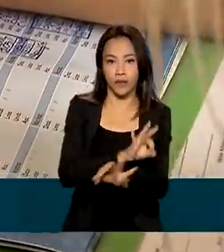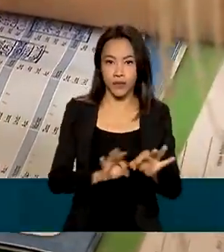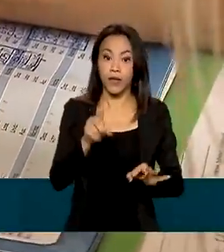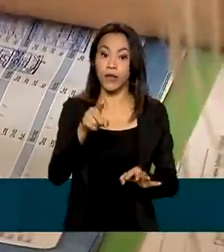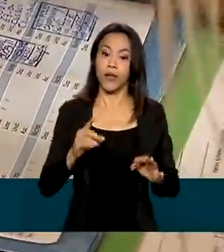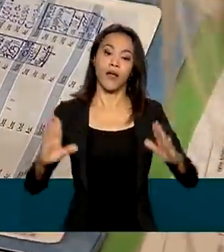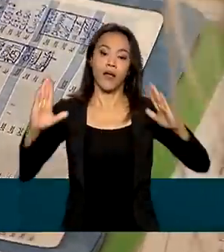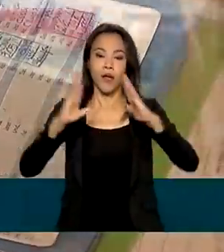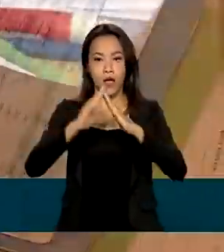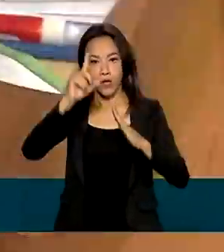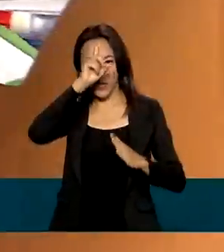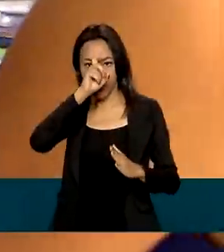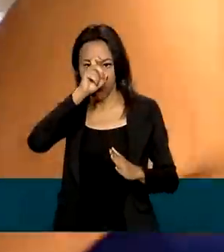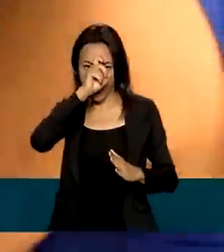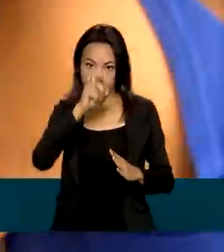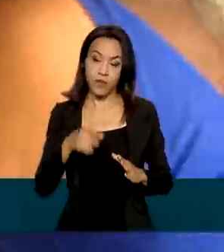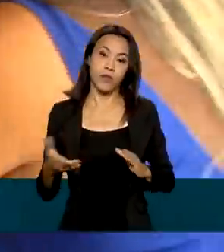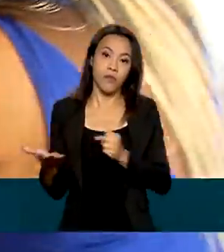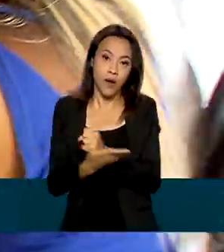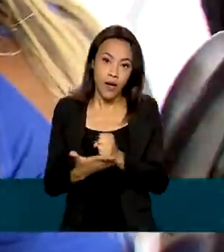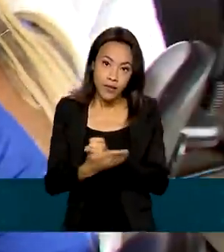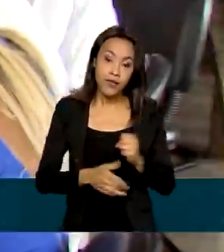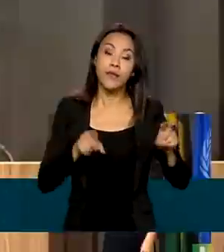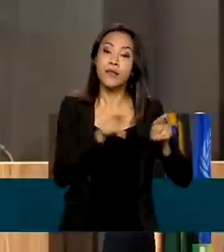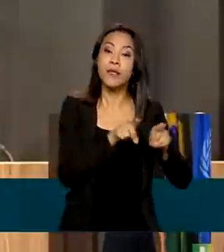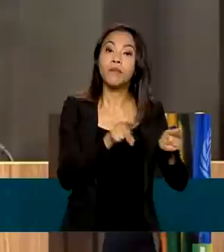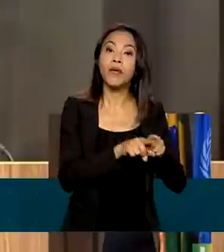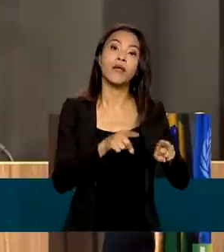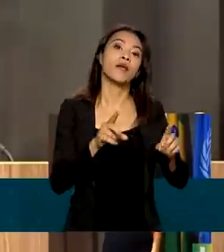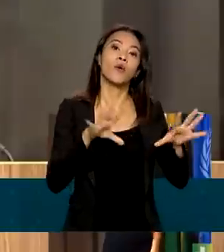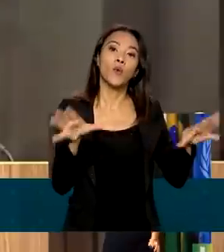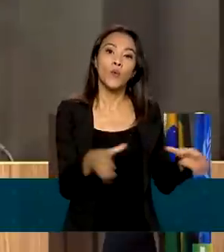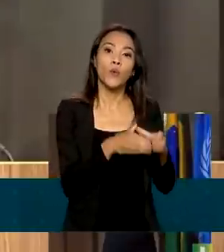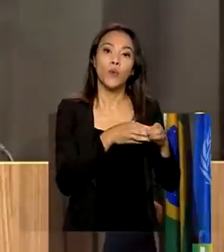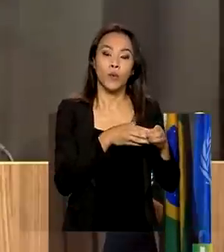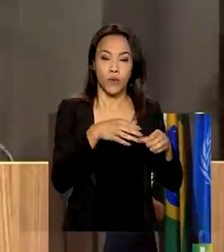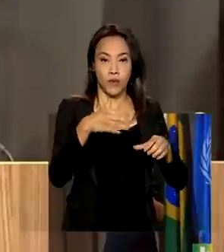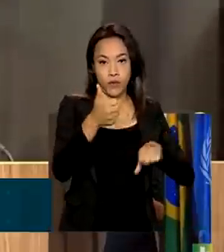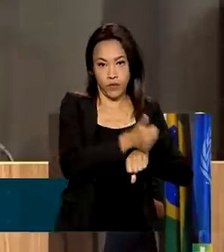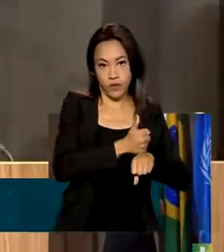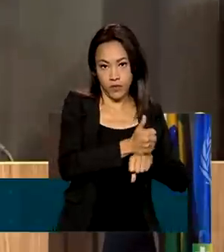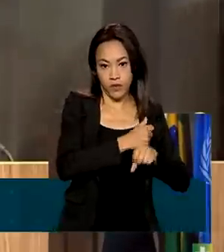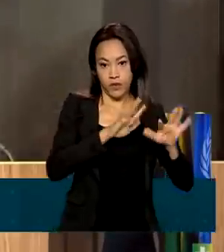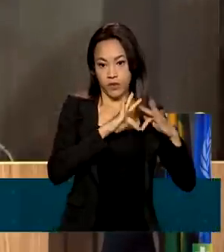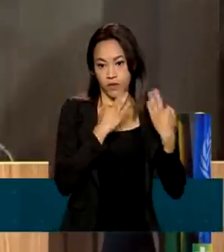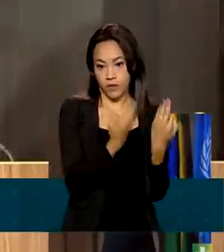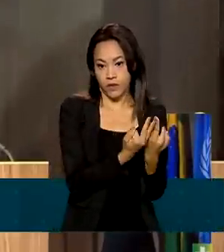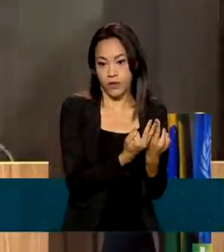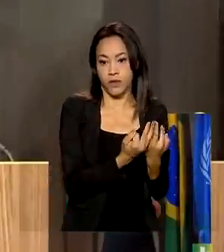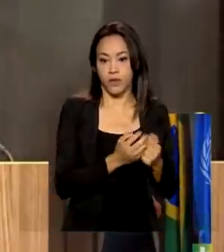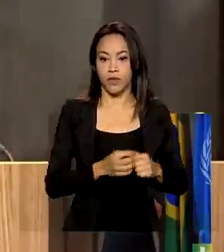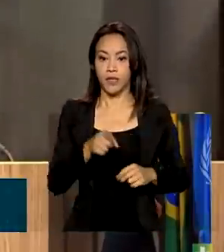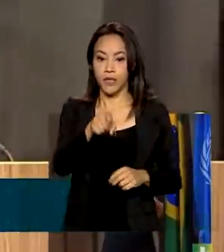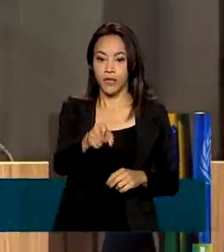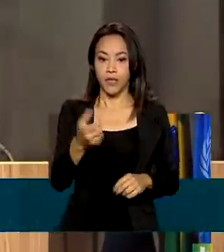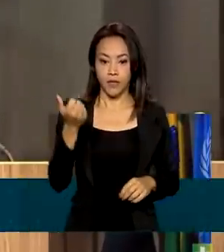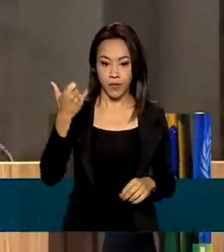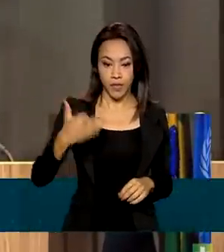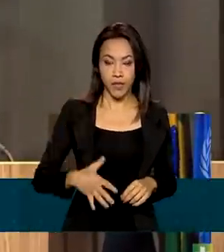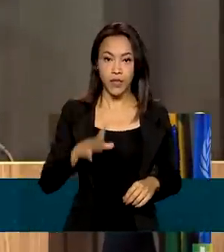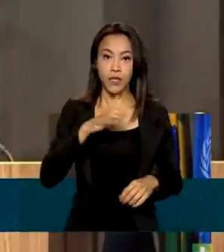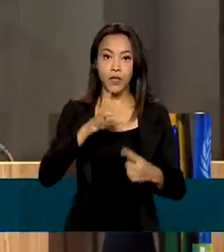de saúde e as equipes de saúde da família. E é um prêmio que tem o objetivo